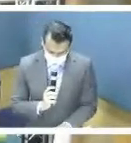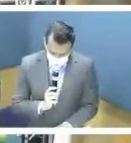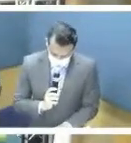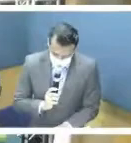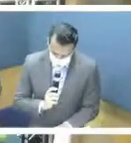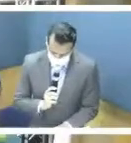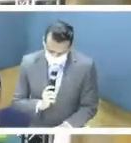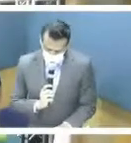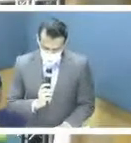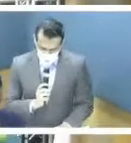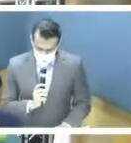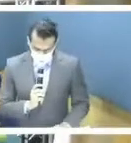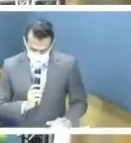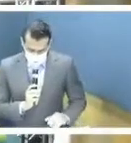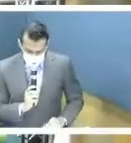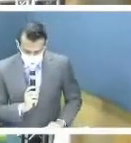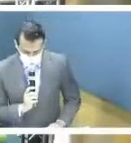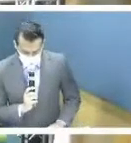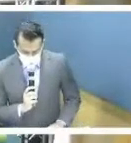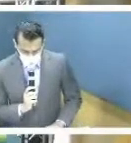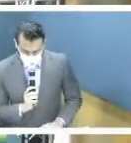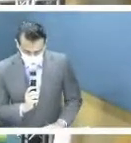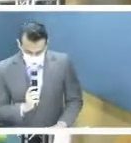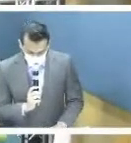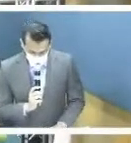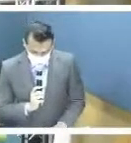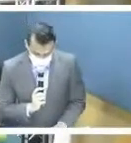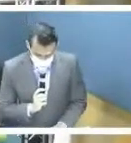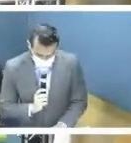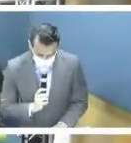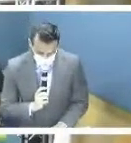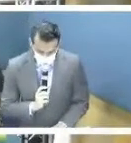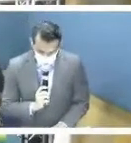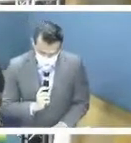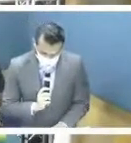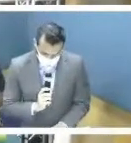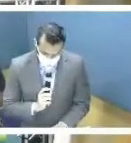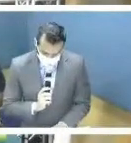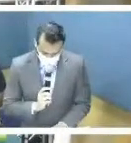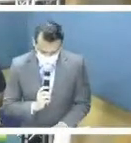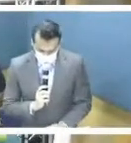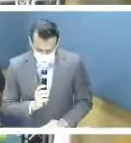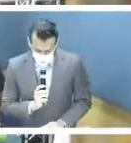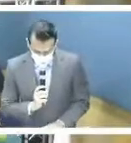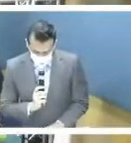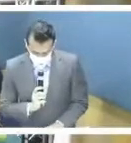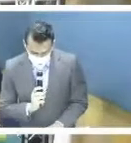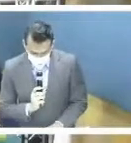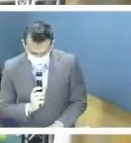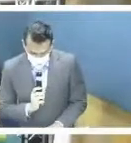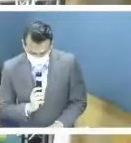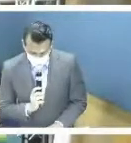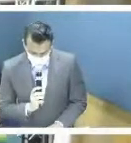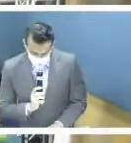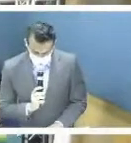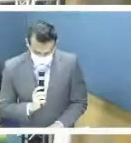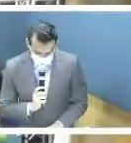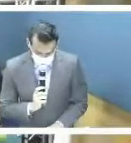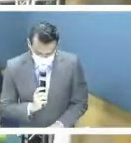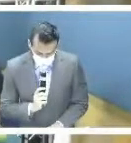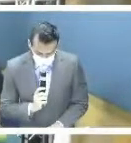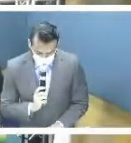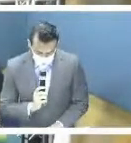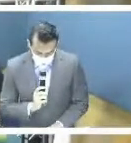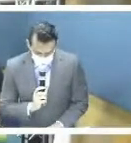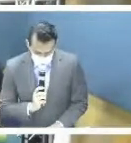internacional. A expectativa é mobilizar gestores, pesquisadores, profissionais de saúde e sociedade